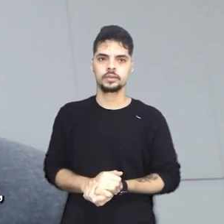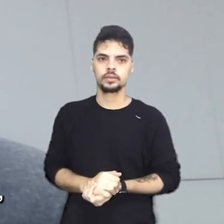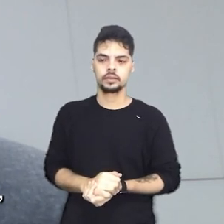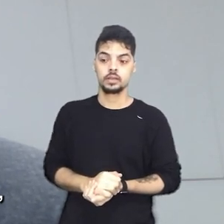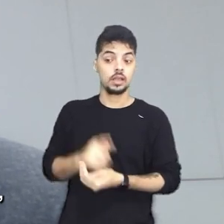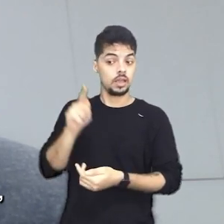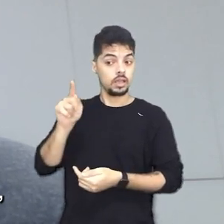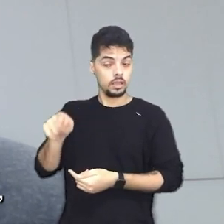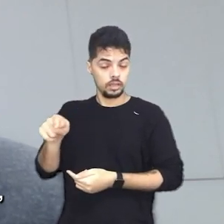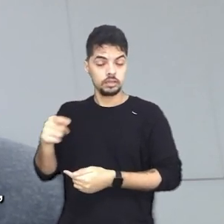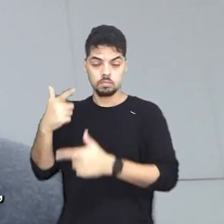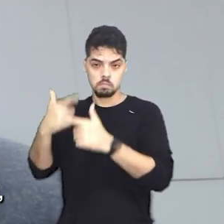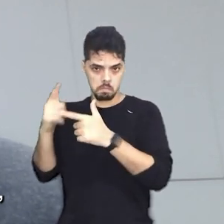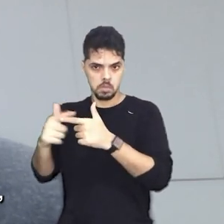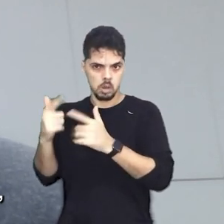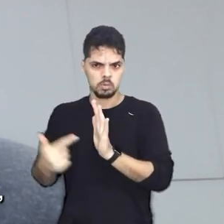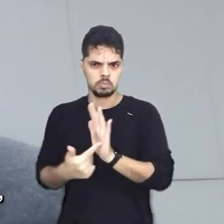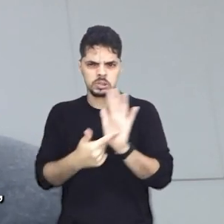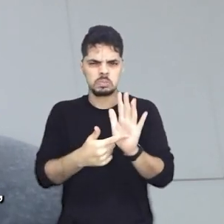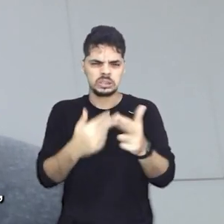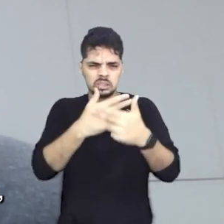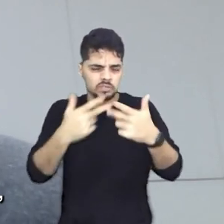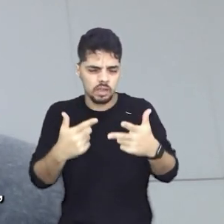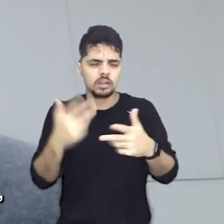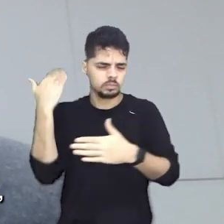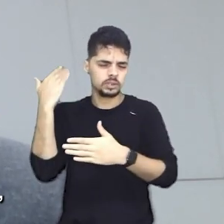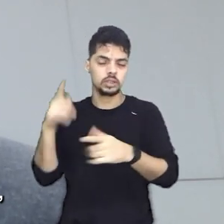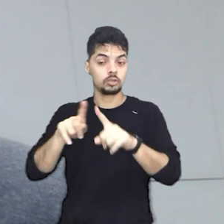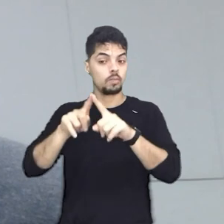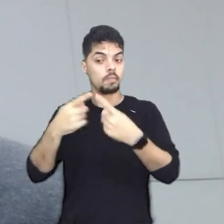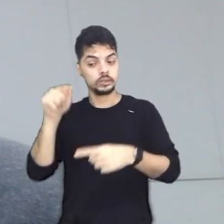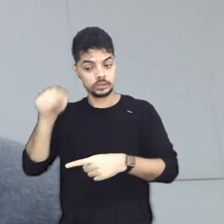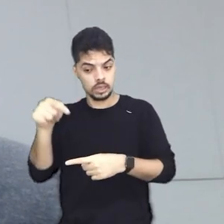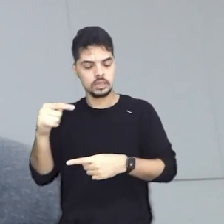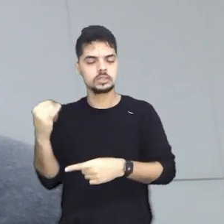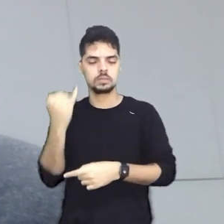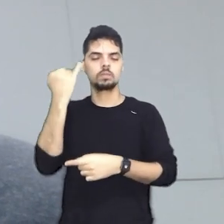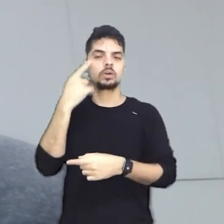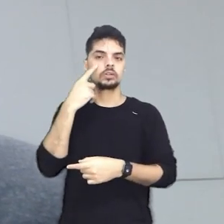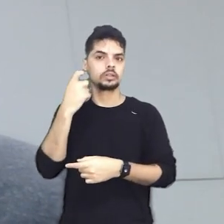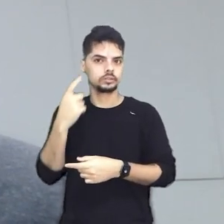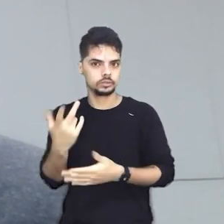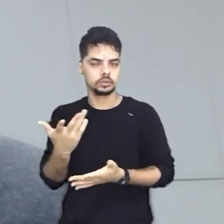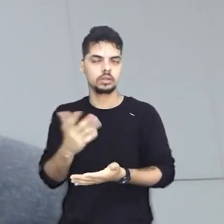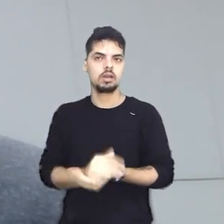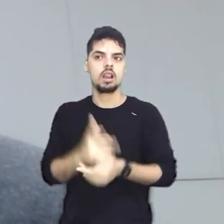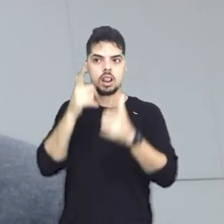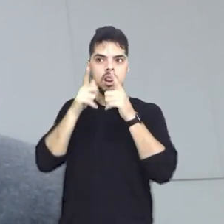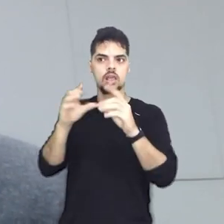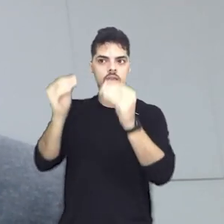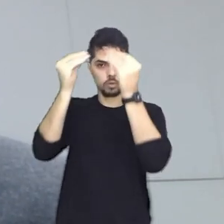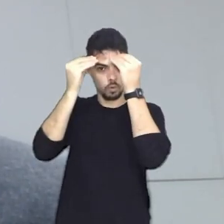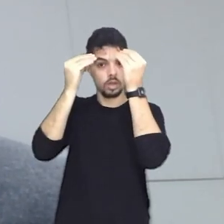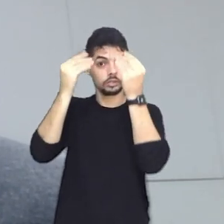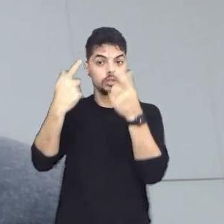que este problema, os problemas apresentados na